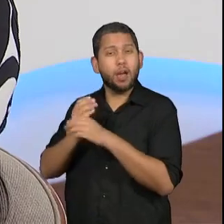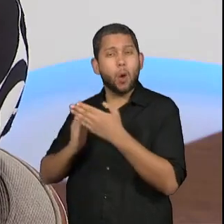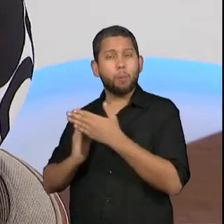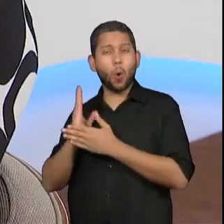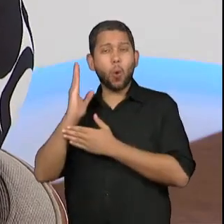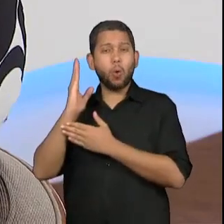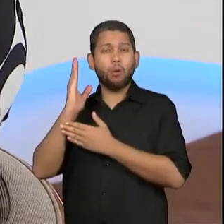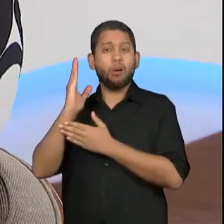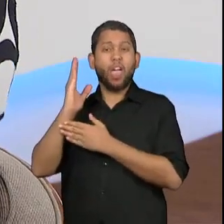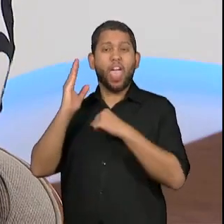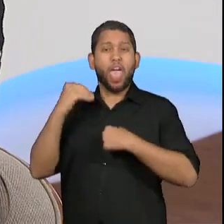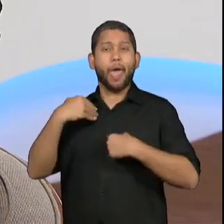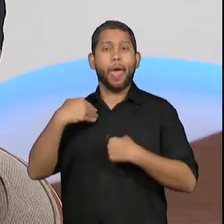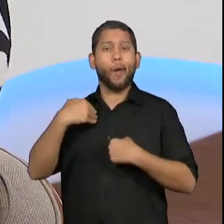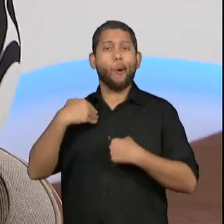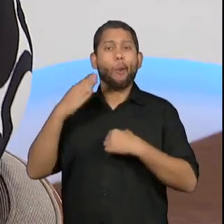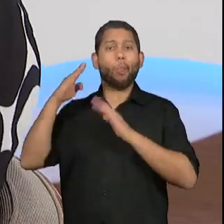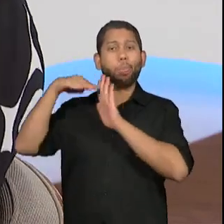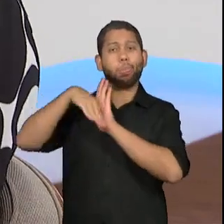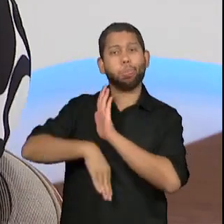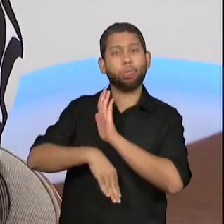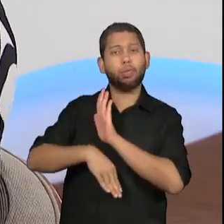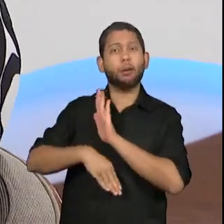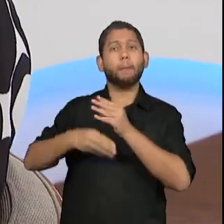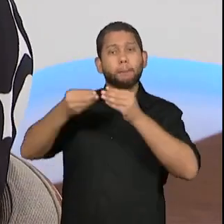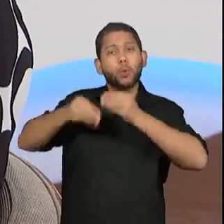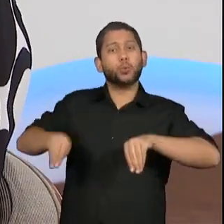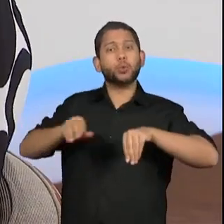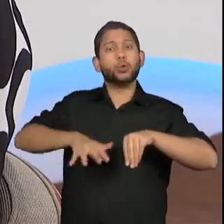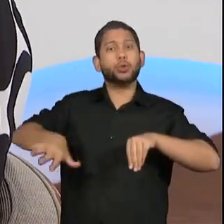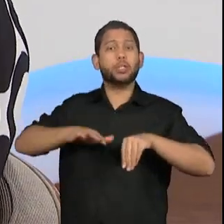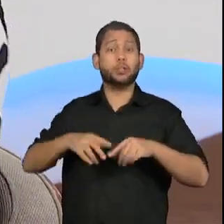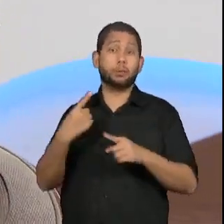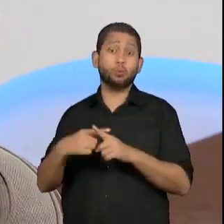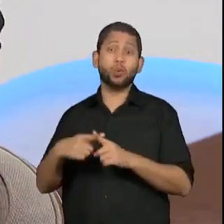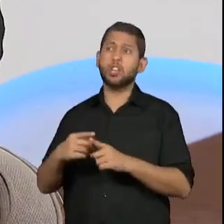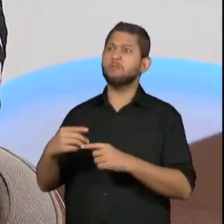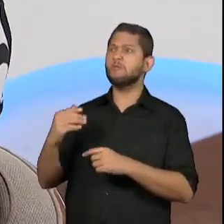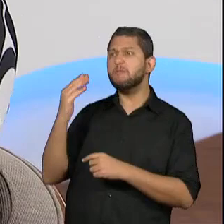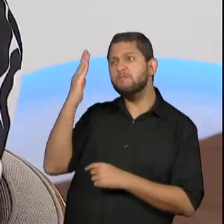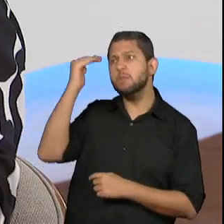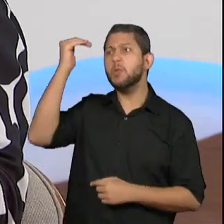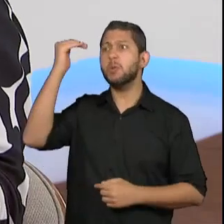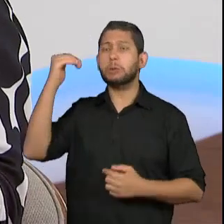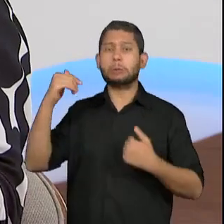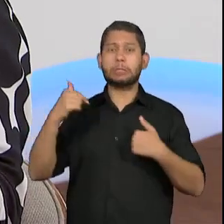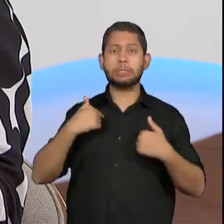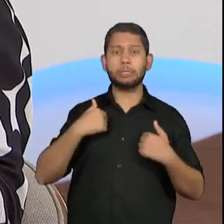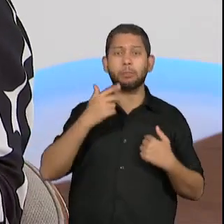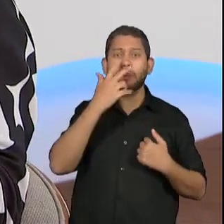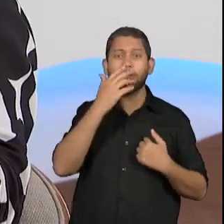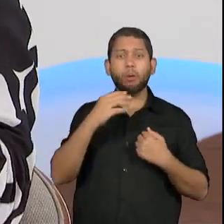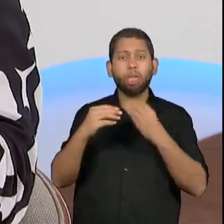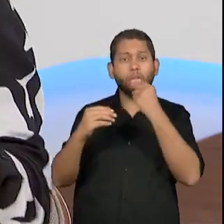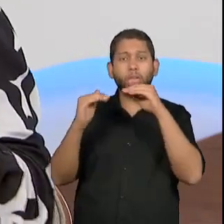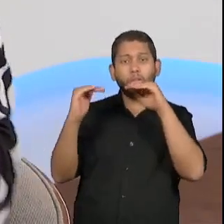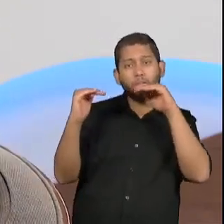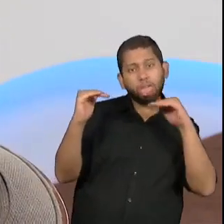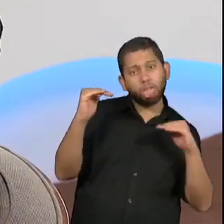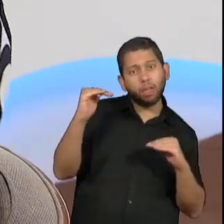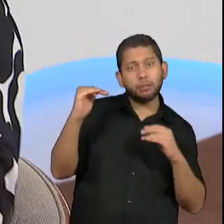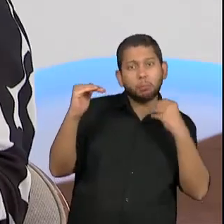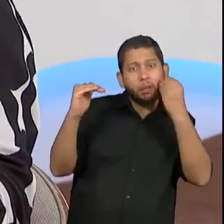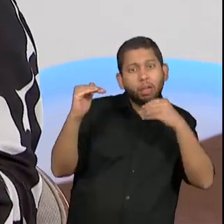estava à altura da mangueira, vamos dizer assim, que para ser o carnavalejo da mangueira precisaria ter uma